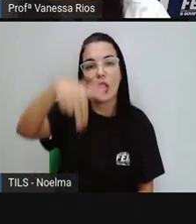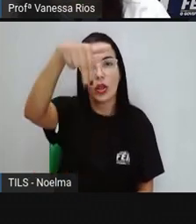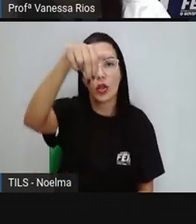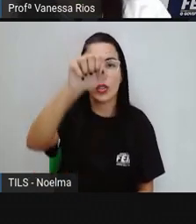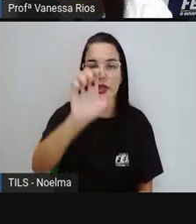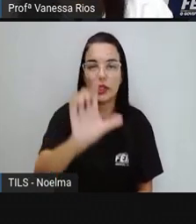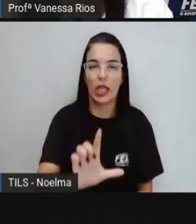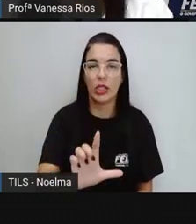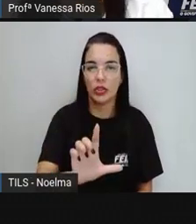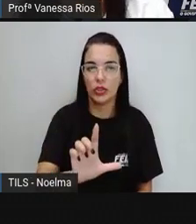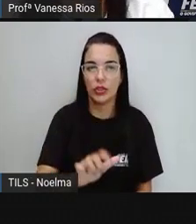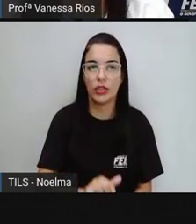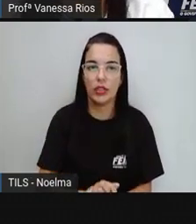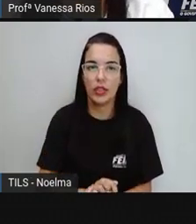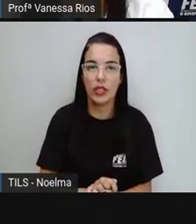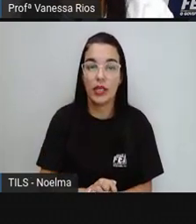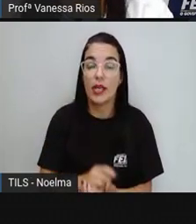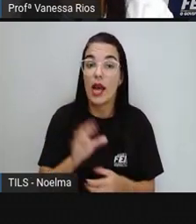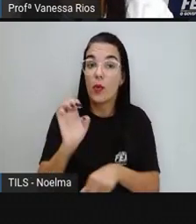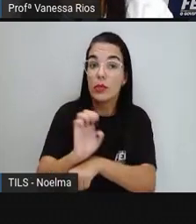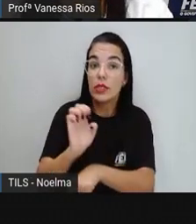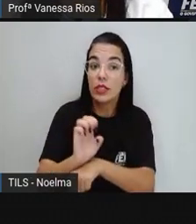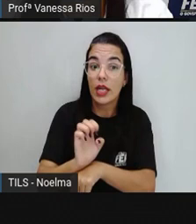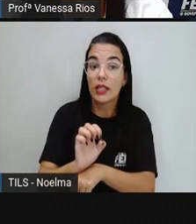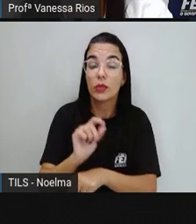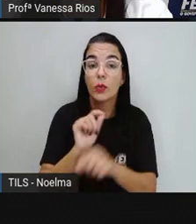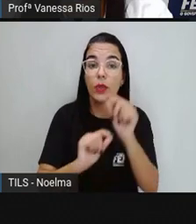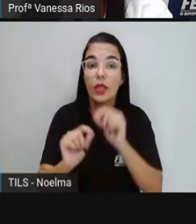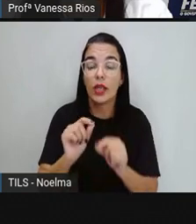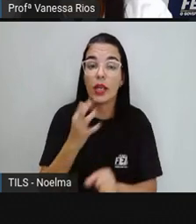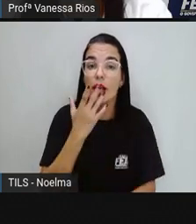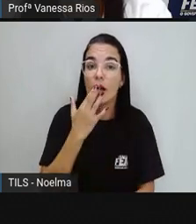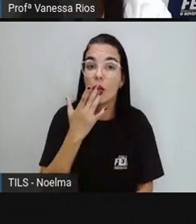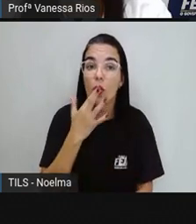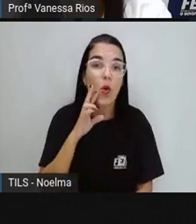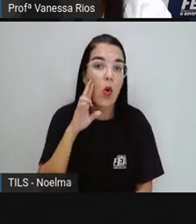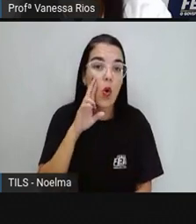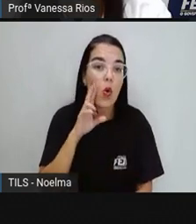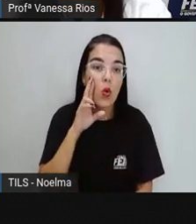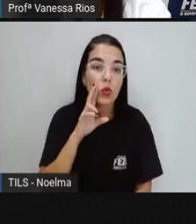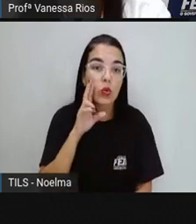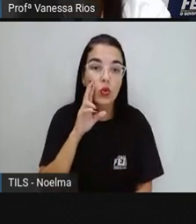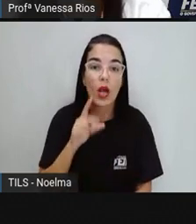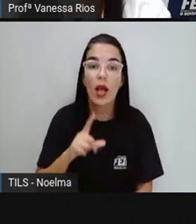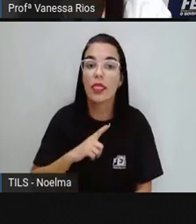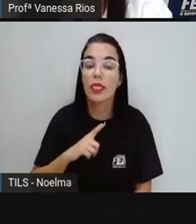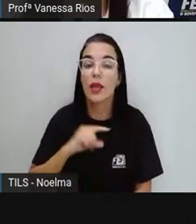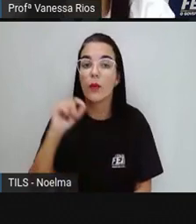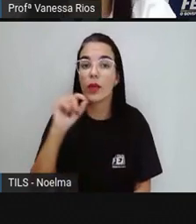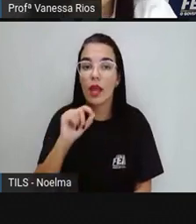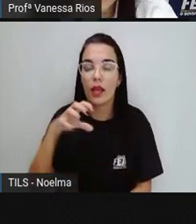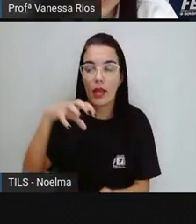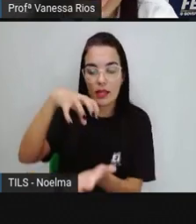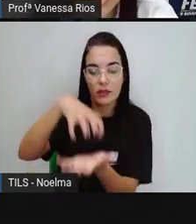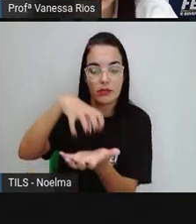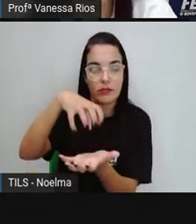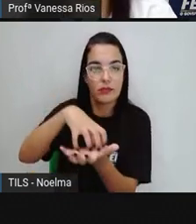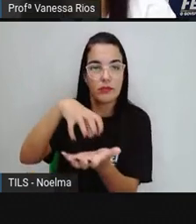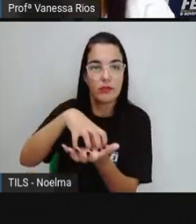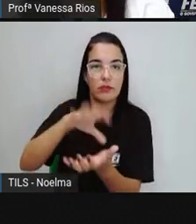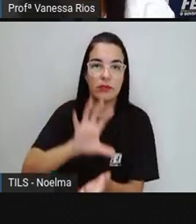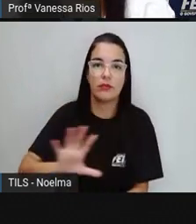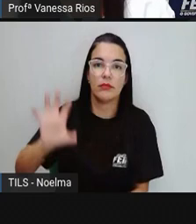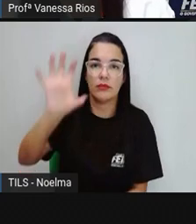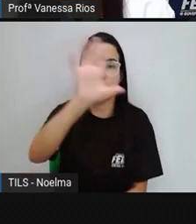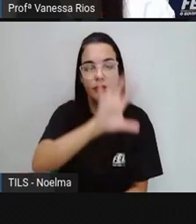nordeste. Os estados que estão, aqui, na cor roxa, representam a região centro-oeste.